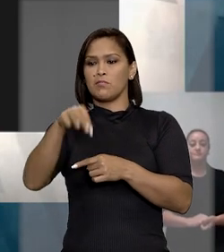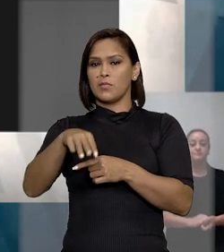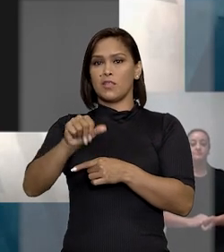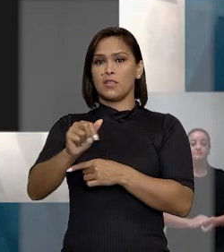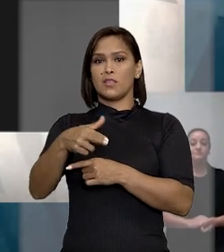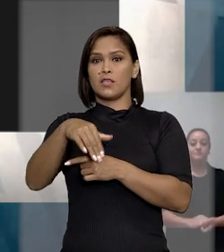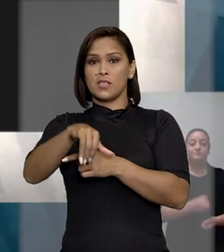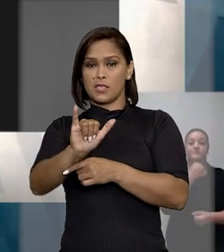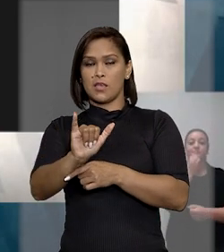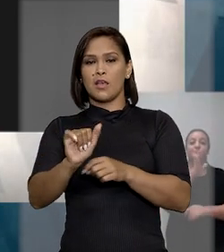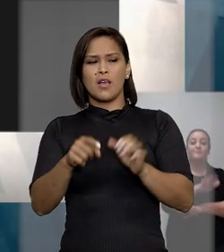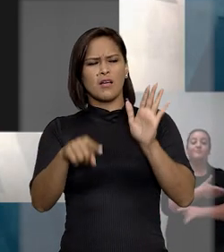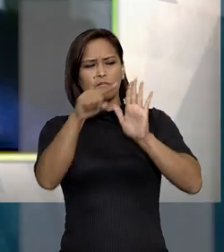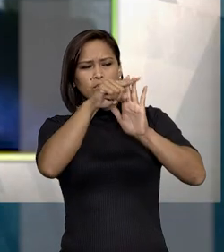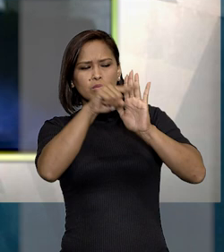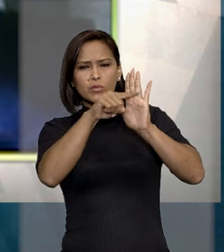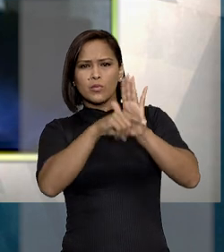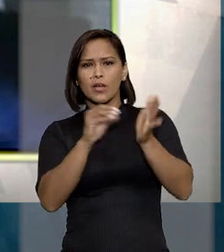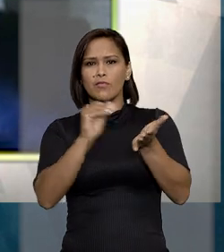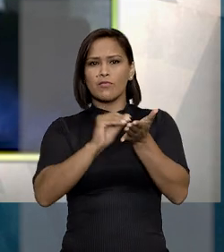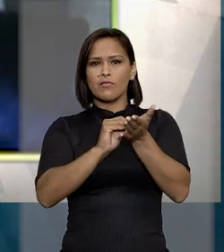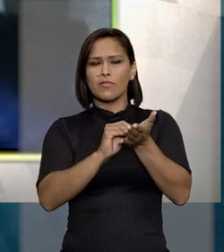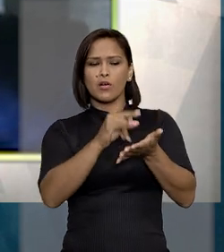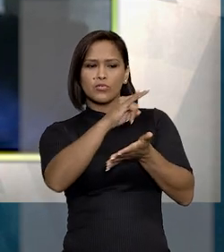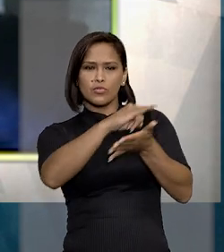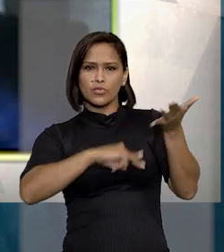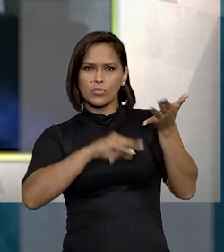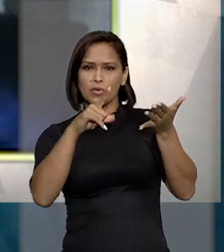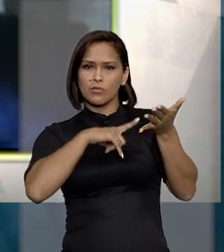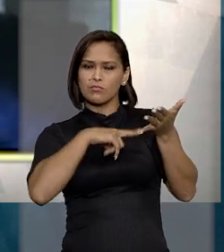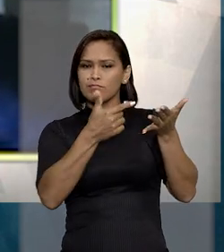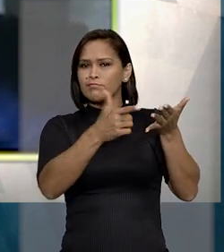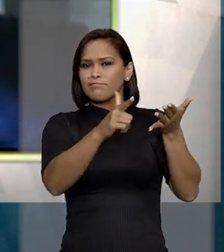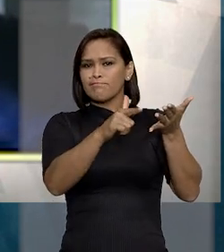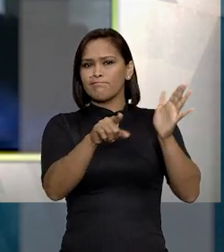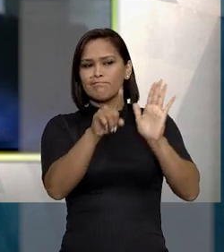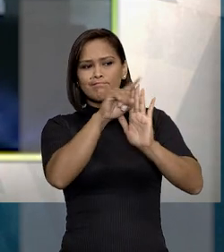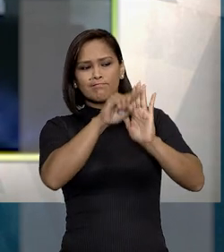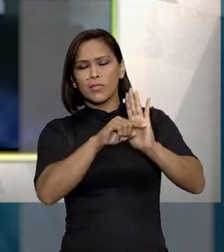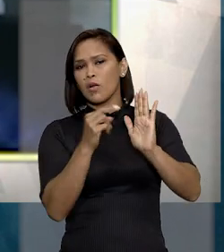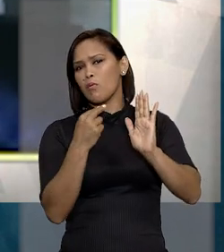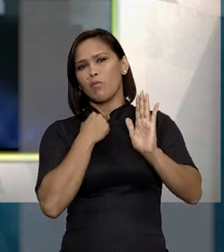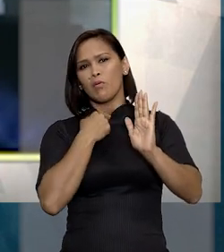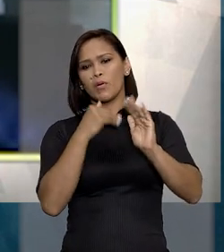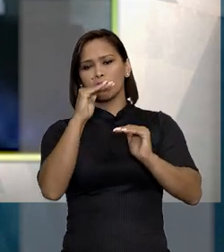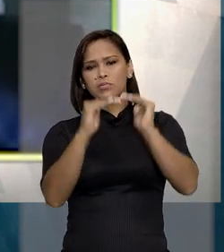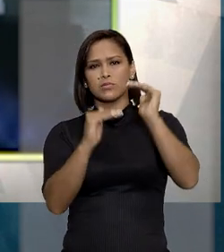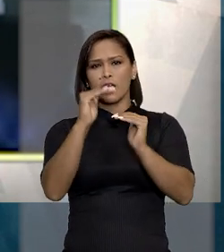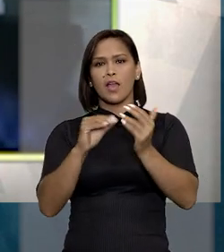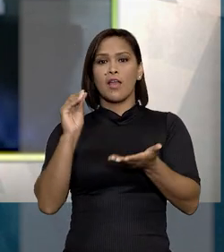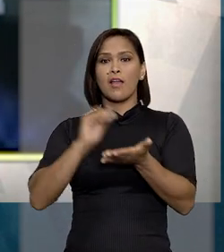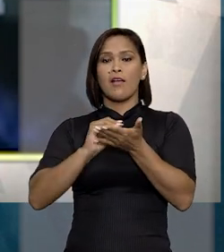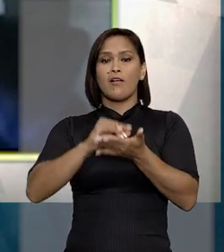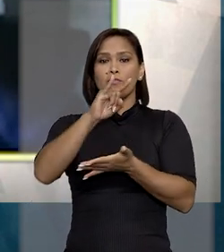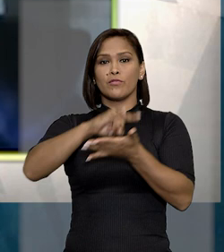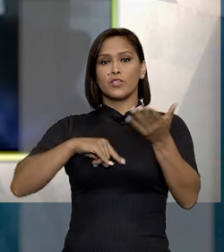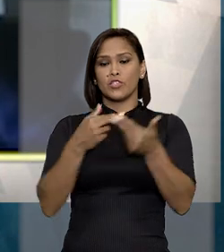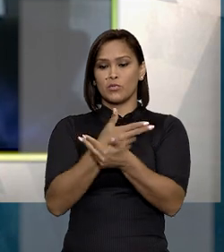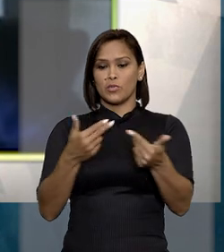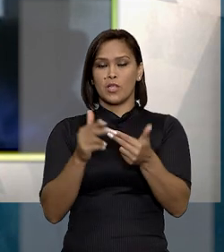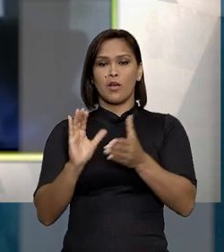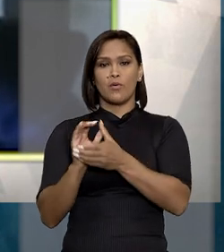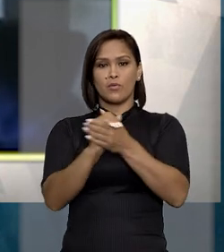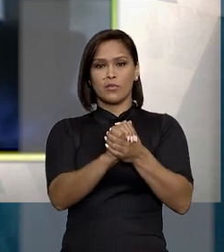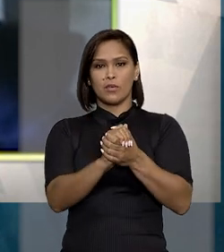STJ, a ministra Nancy Andrigue, apontou que a ausência de contrato escrito convivencial não pode ser equiparada à falta de